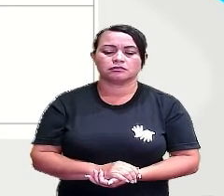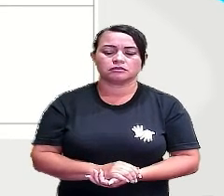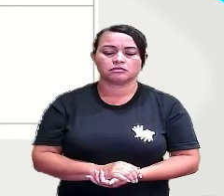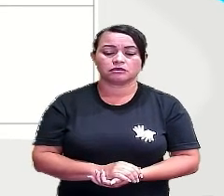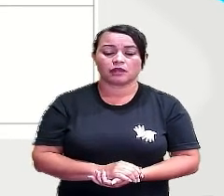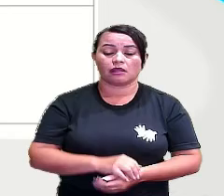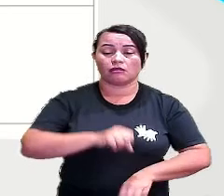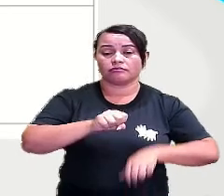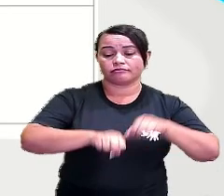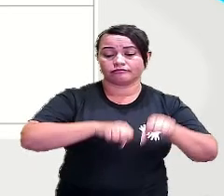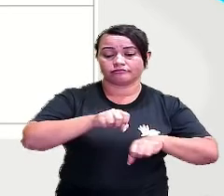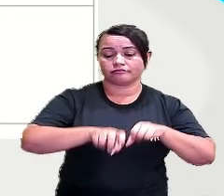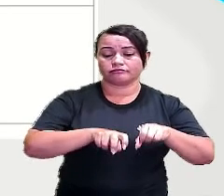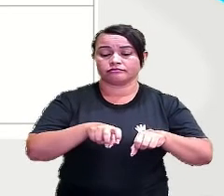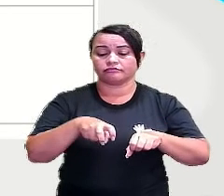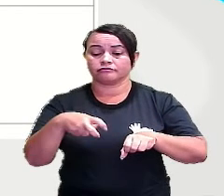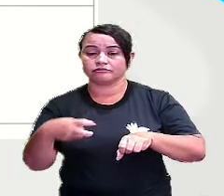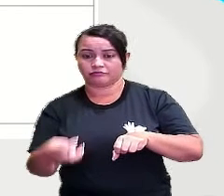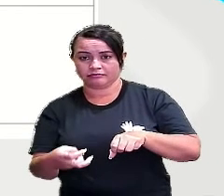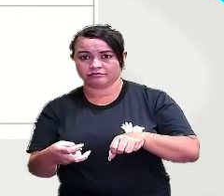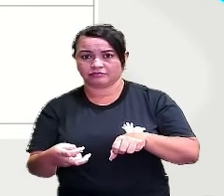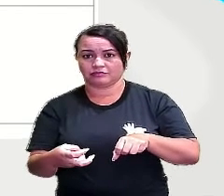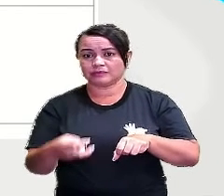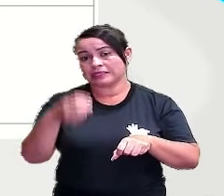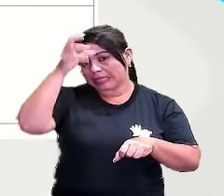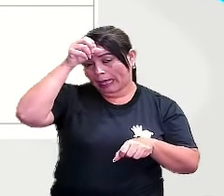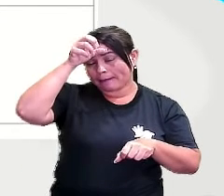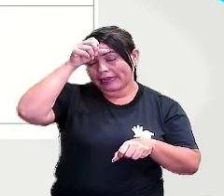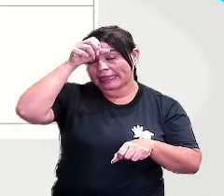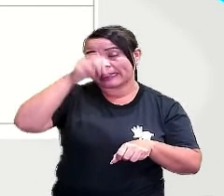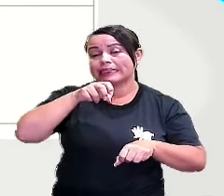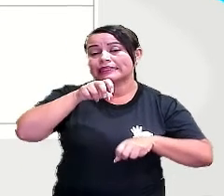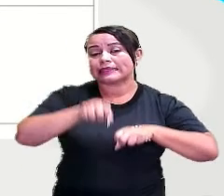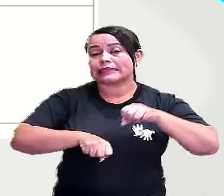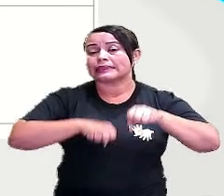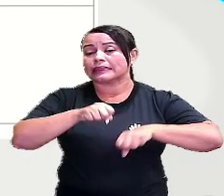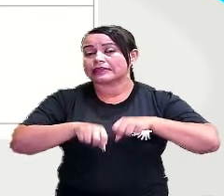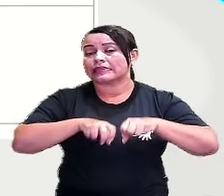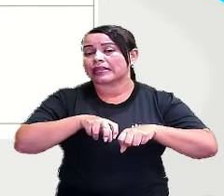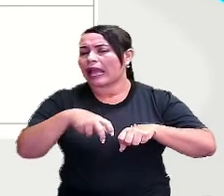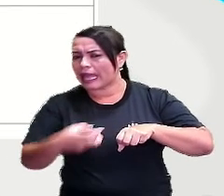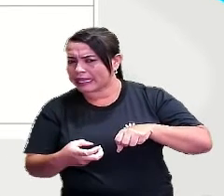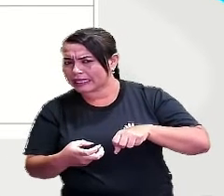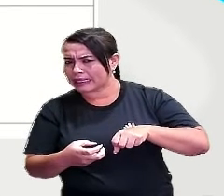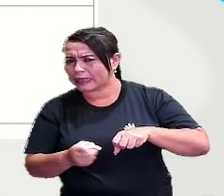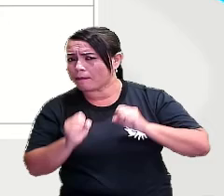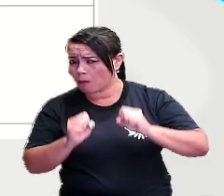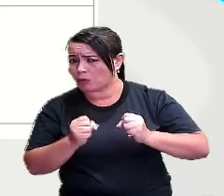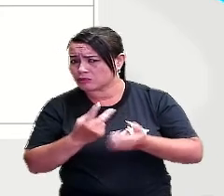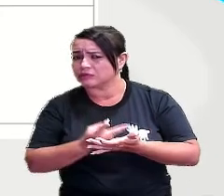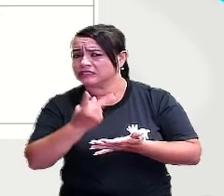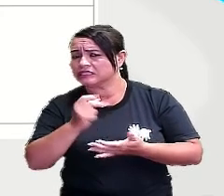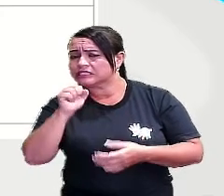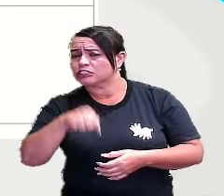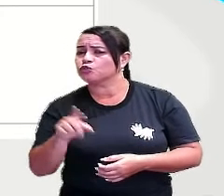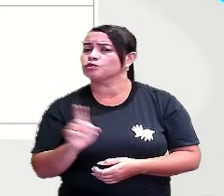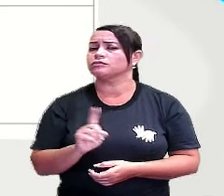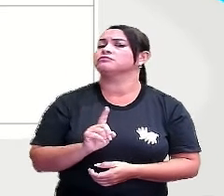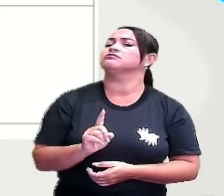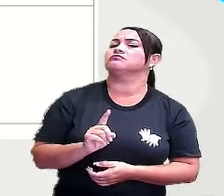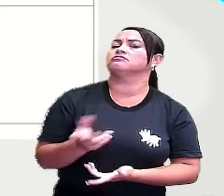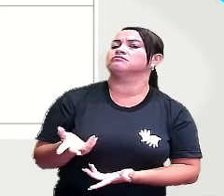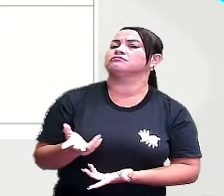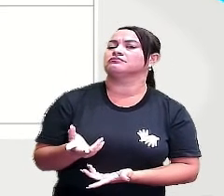Cair da bicicleta enquanto se está aprendendo a andar de bicicleta. E aí, será que é mais provável